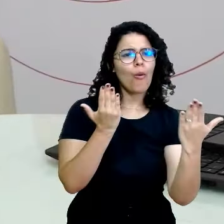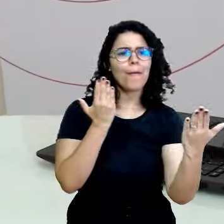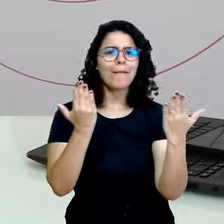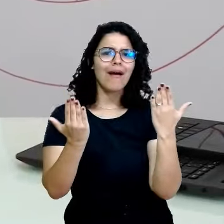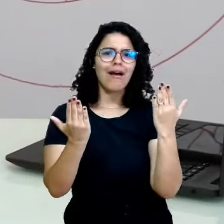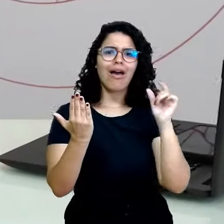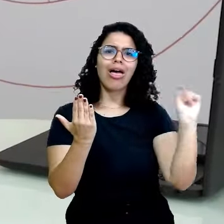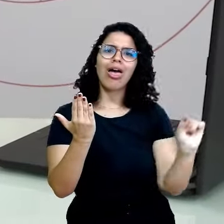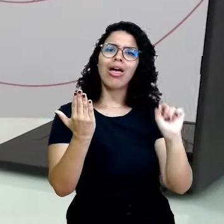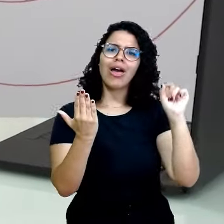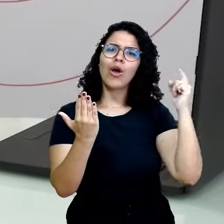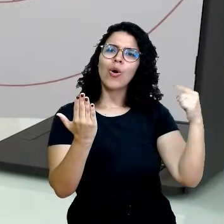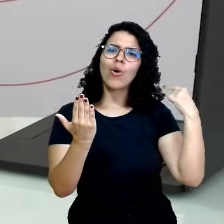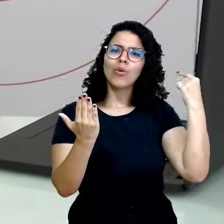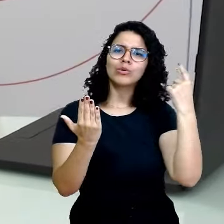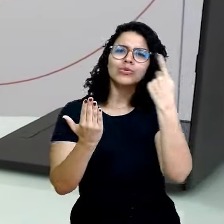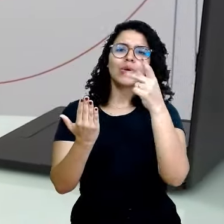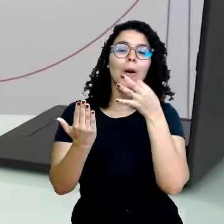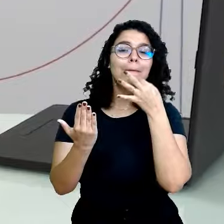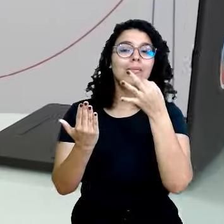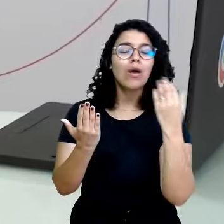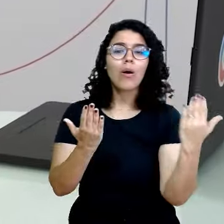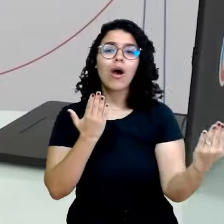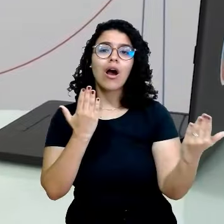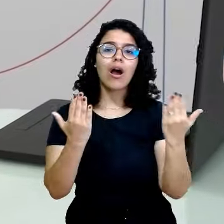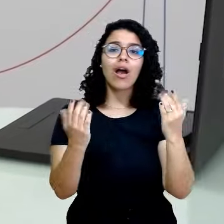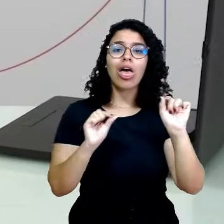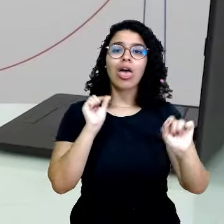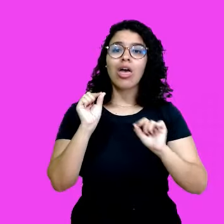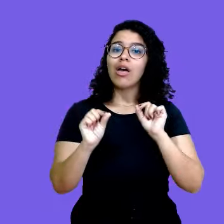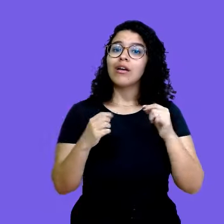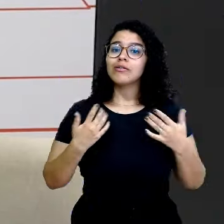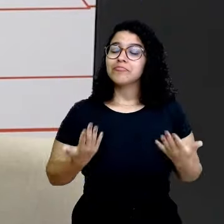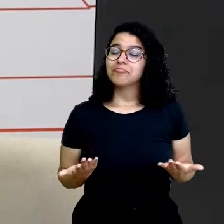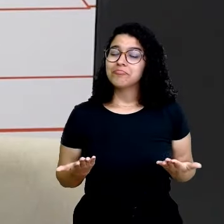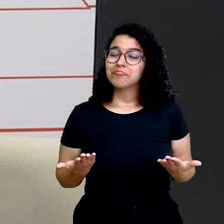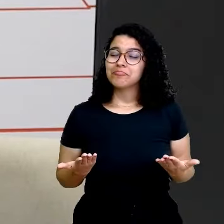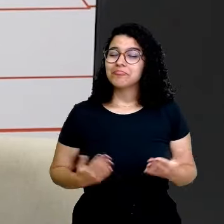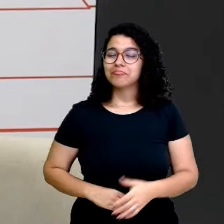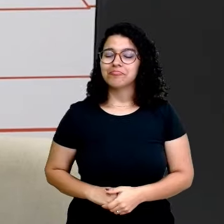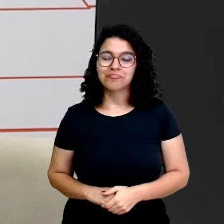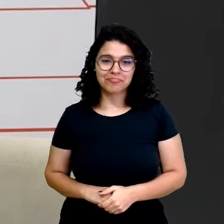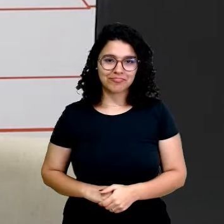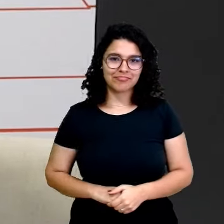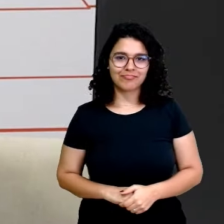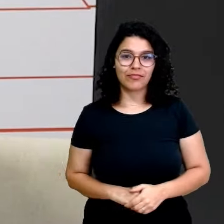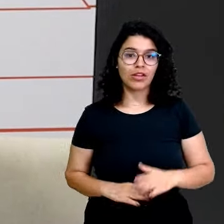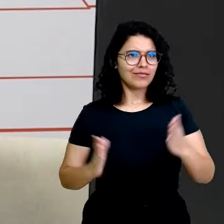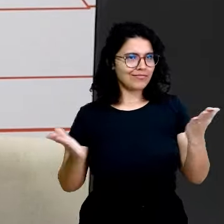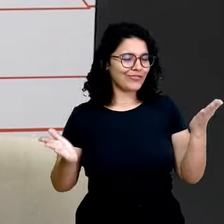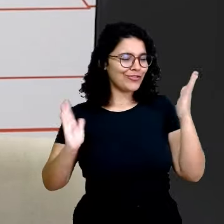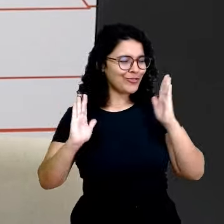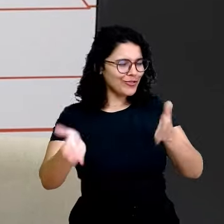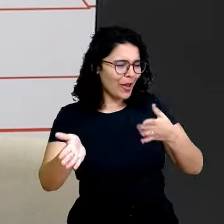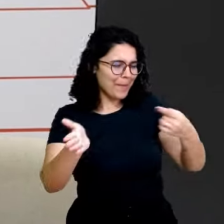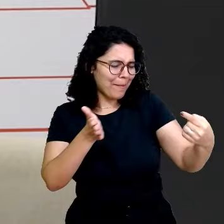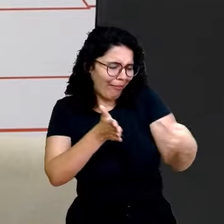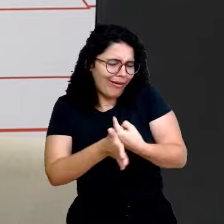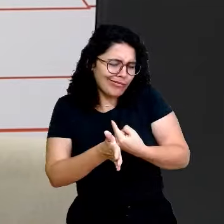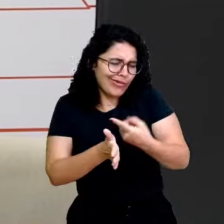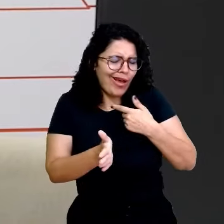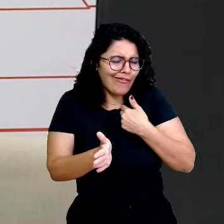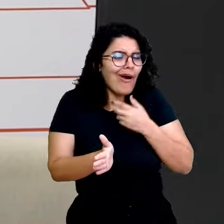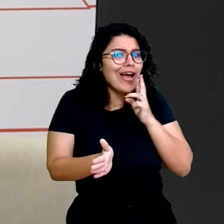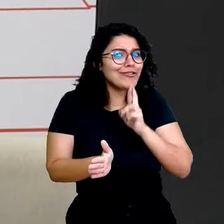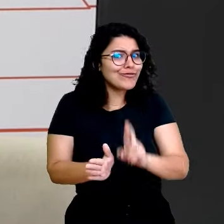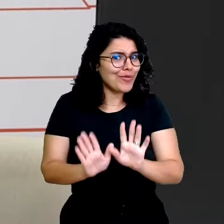perguntando qual é a sua opinião? Qual é a sua tese sobre isso? Então, já que perguntou, eu vou dar a minha opinião.